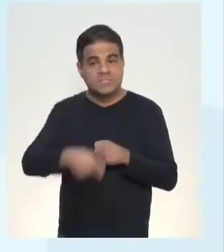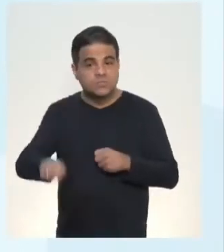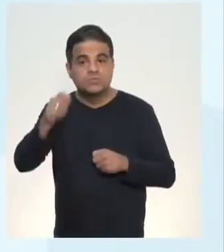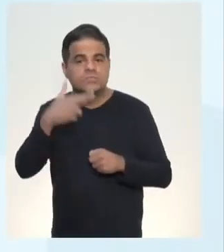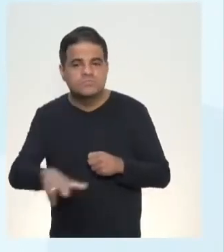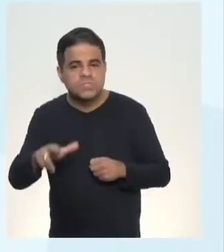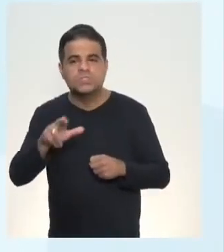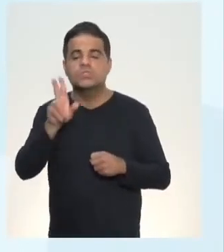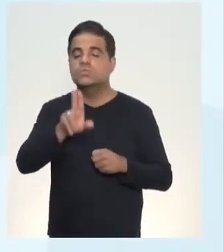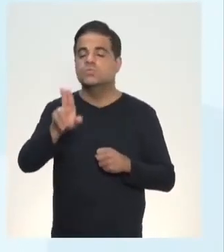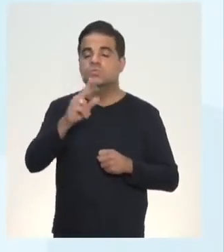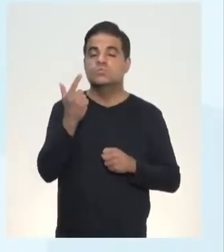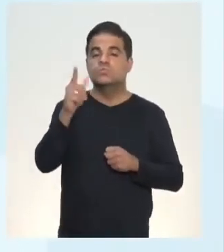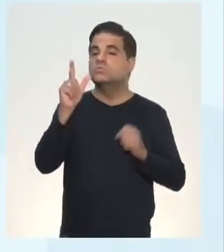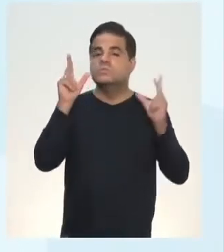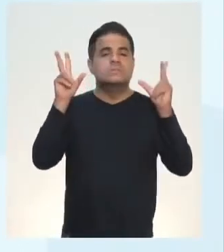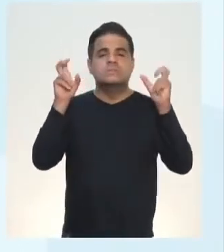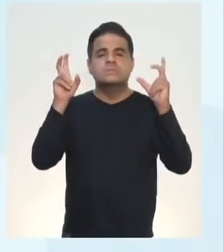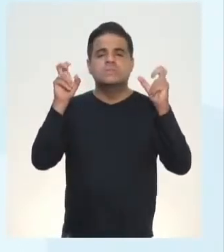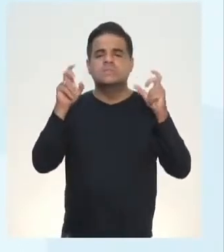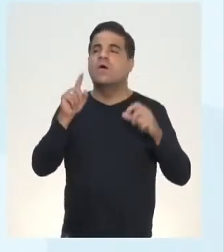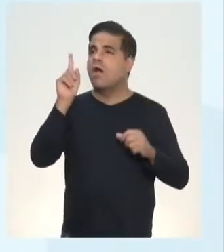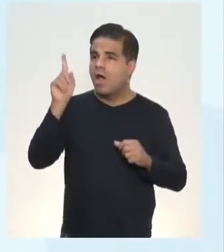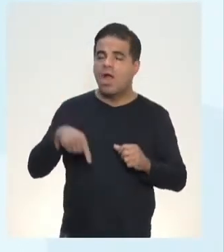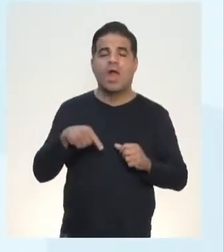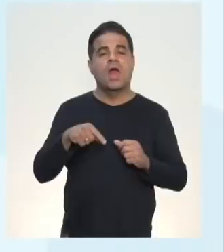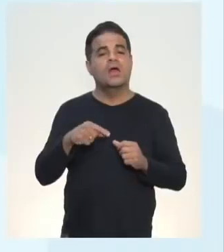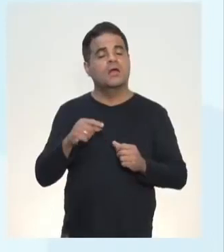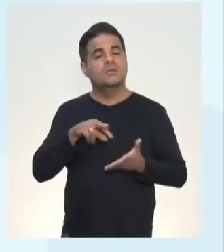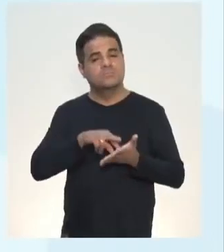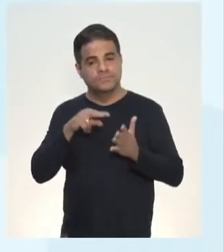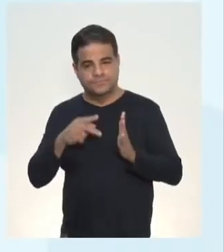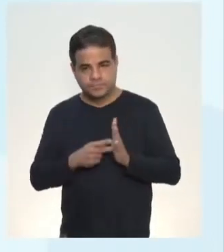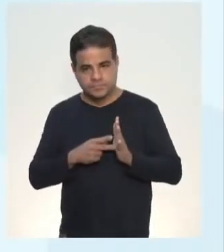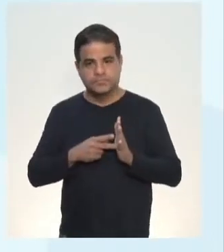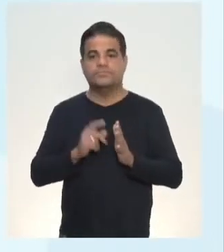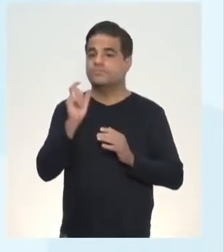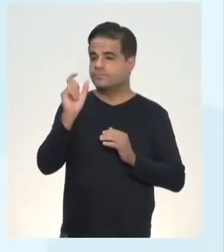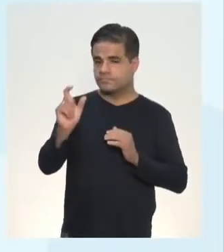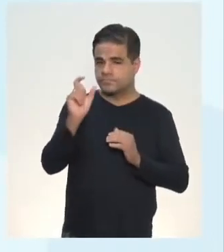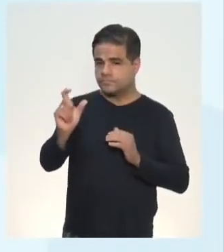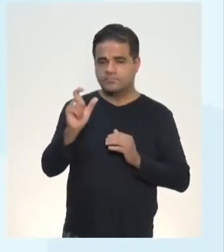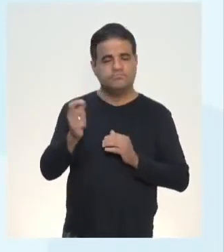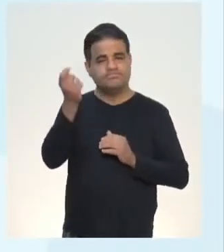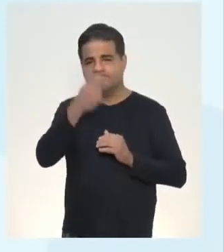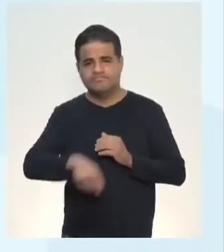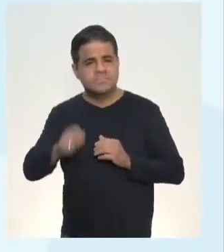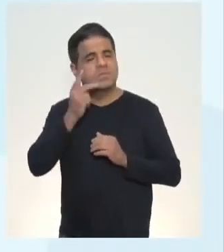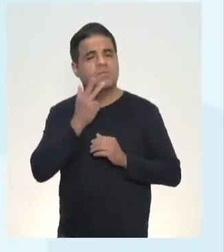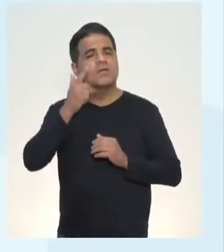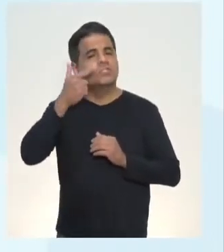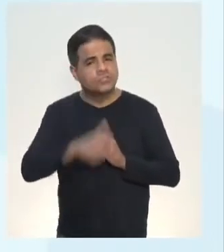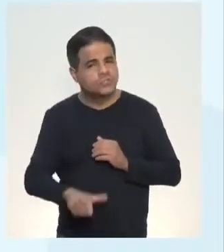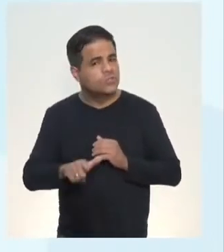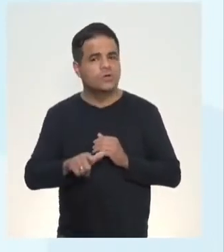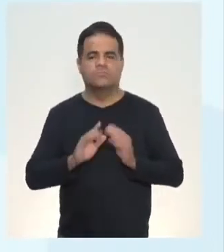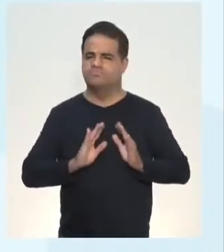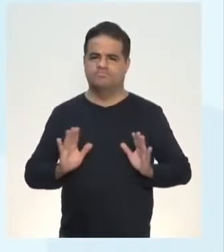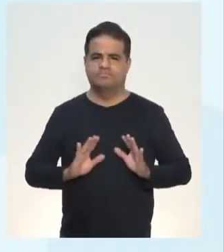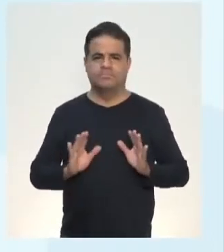-la. Eu uso uma outra expressão que é um sinônimo dessa palavra para eu não ter que dizê-la novamente. Certo?